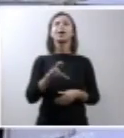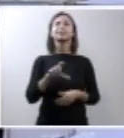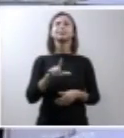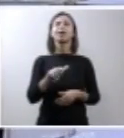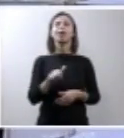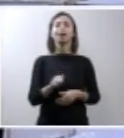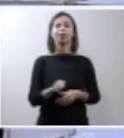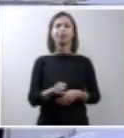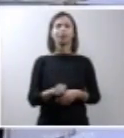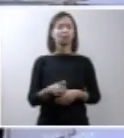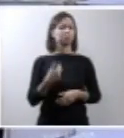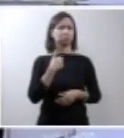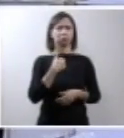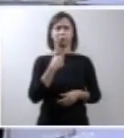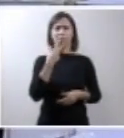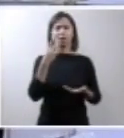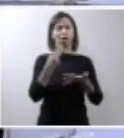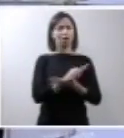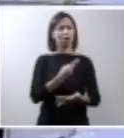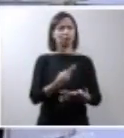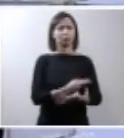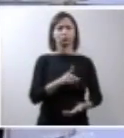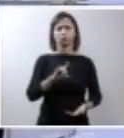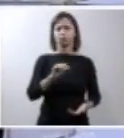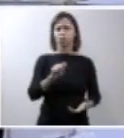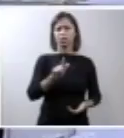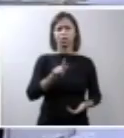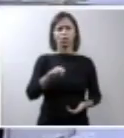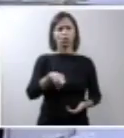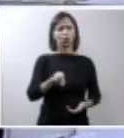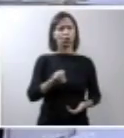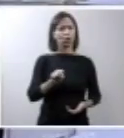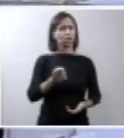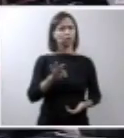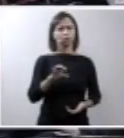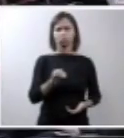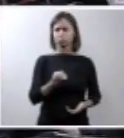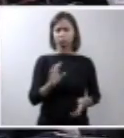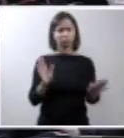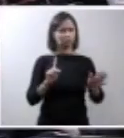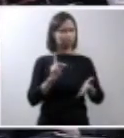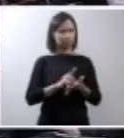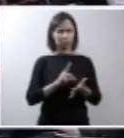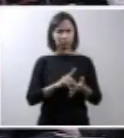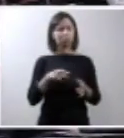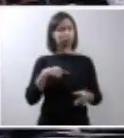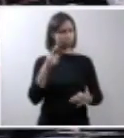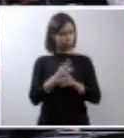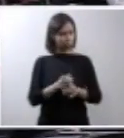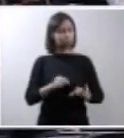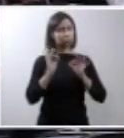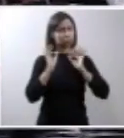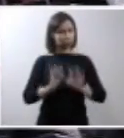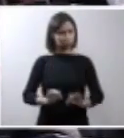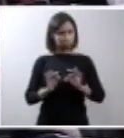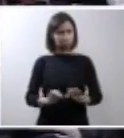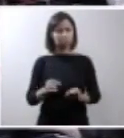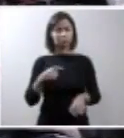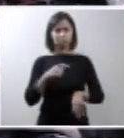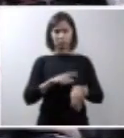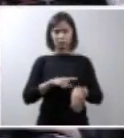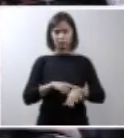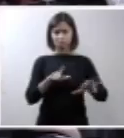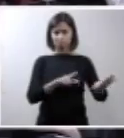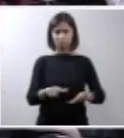podemos falar em erro diagnóstico isso não é uma verdade o diagnóstico foi correto o diagnóstico inicial com 14